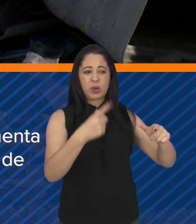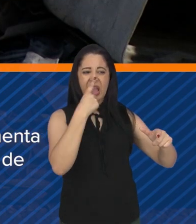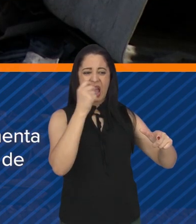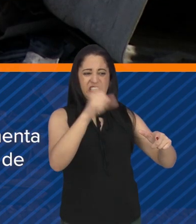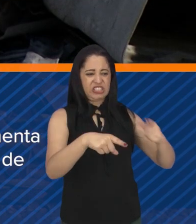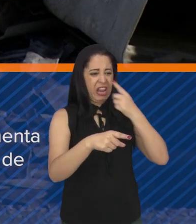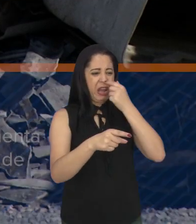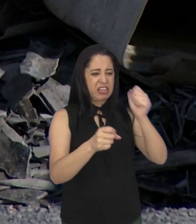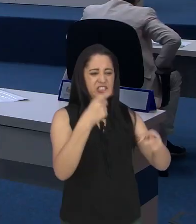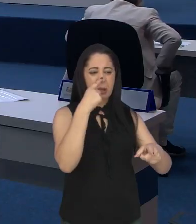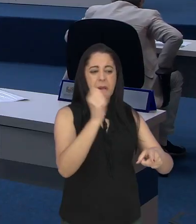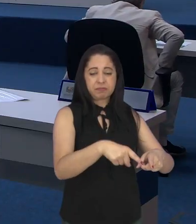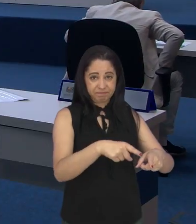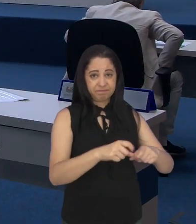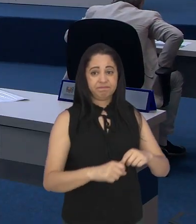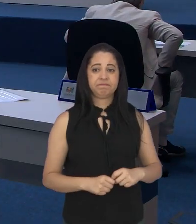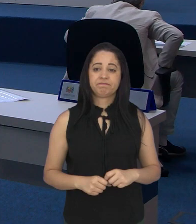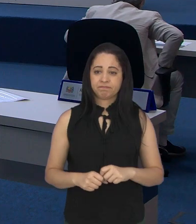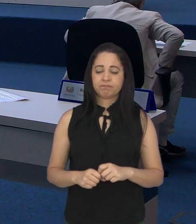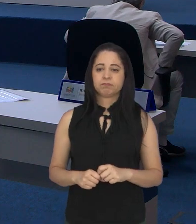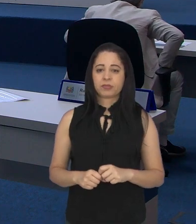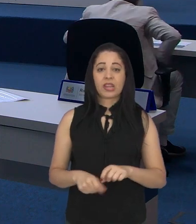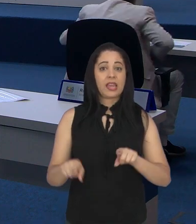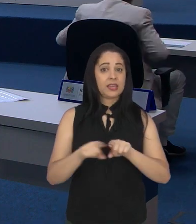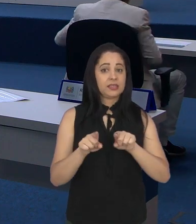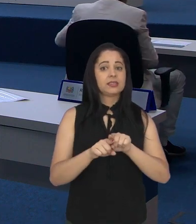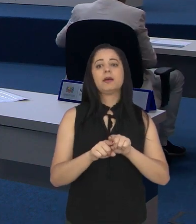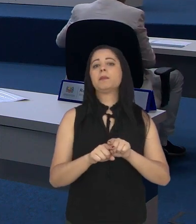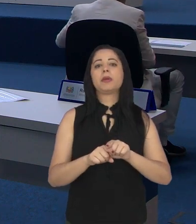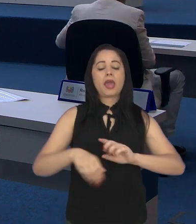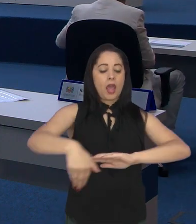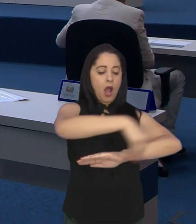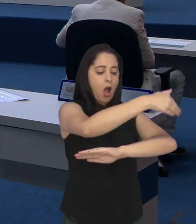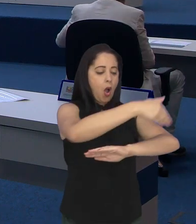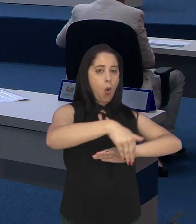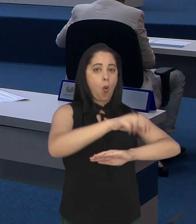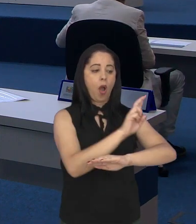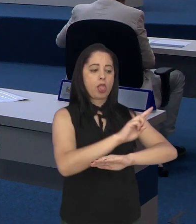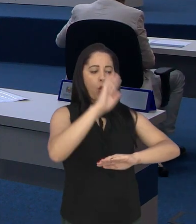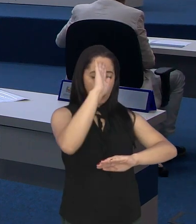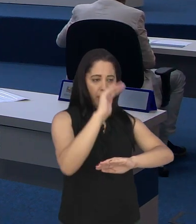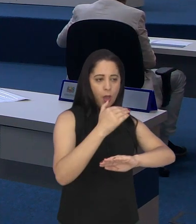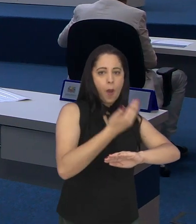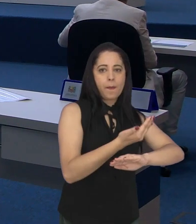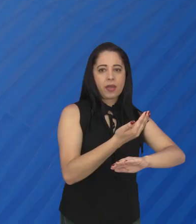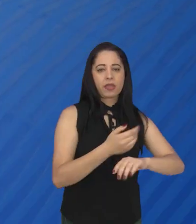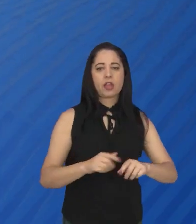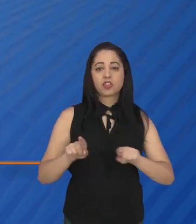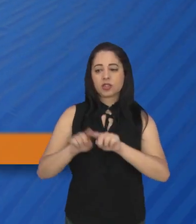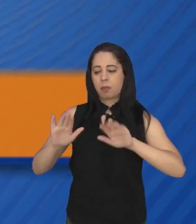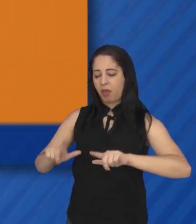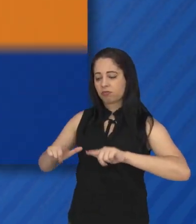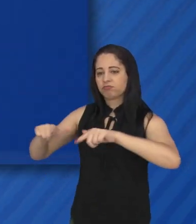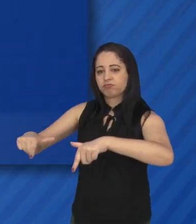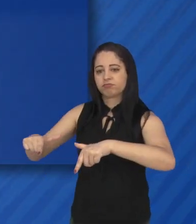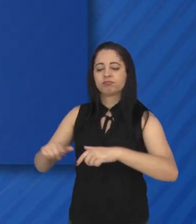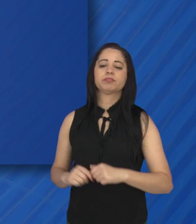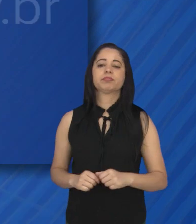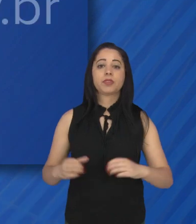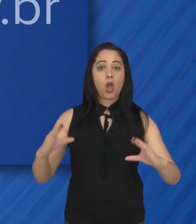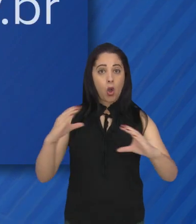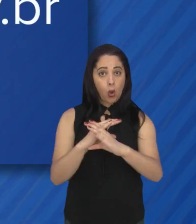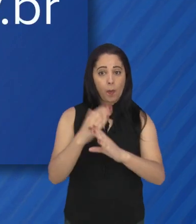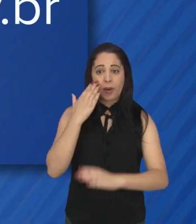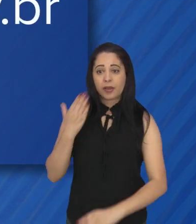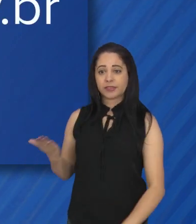regular de resíduos. Ainda estão na pauta propostas para denominação de rua e concessão de honrarias. A pauta completa você